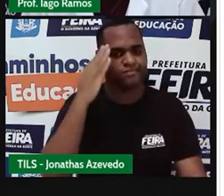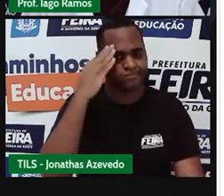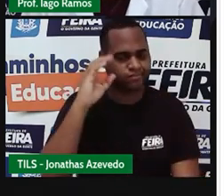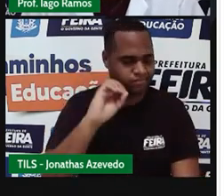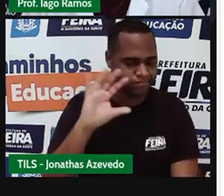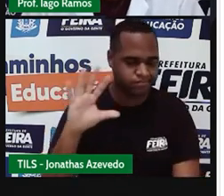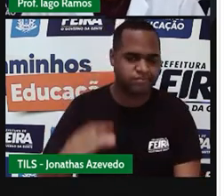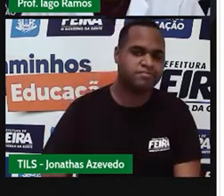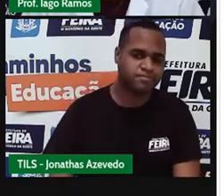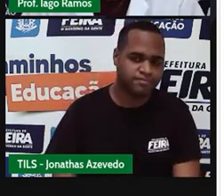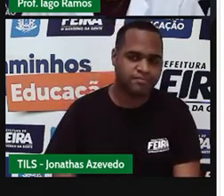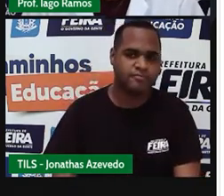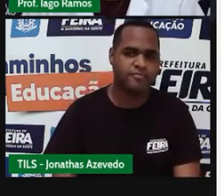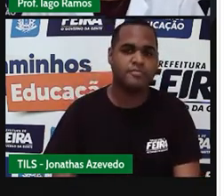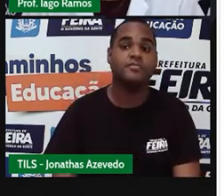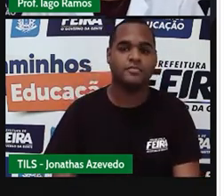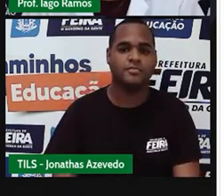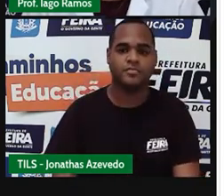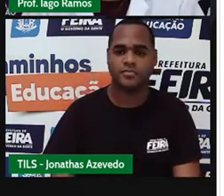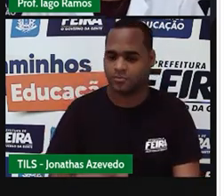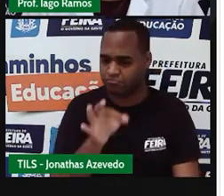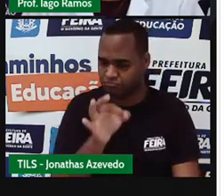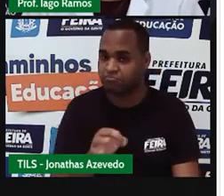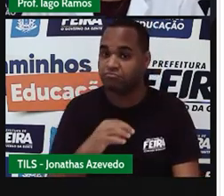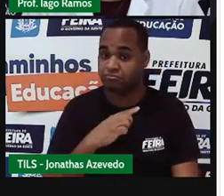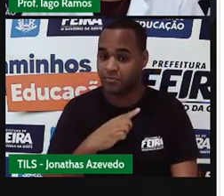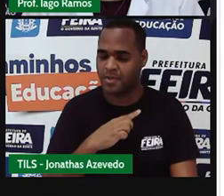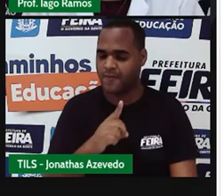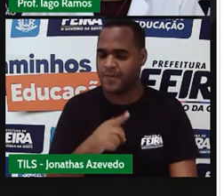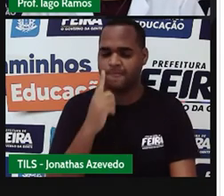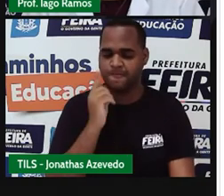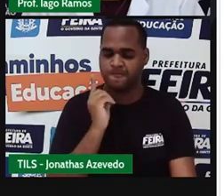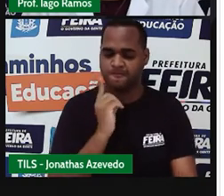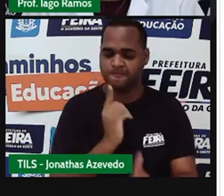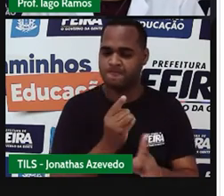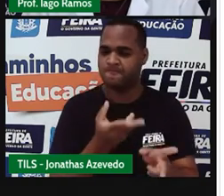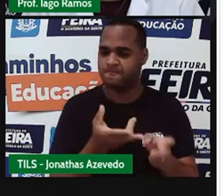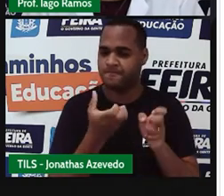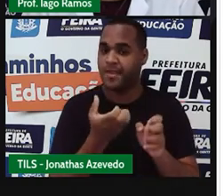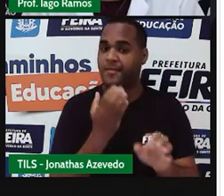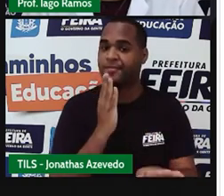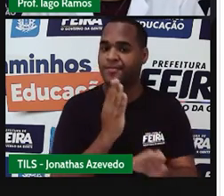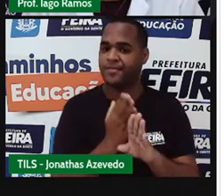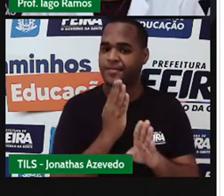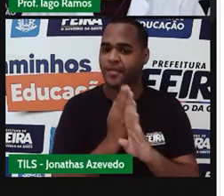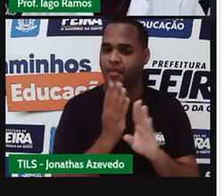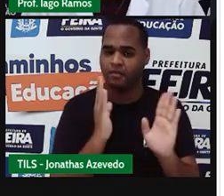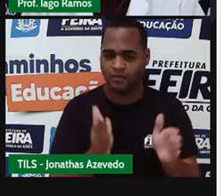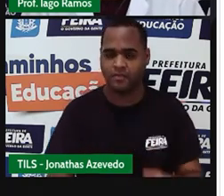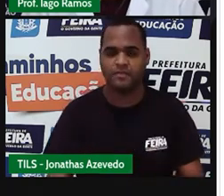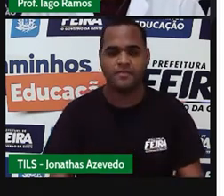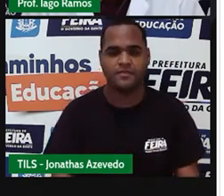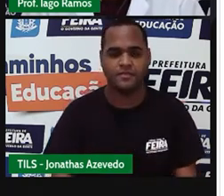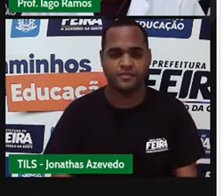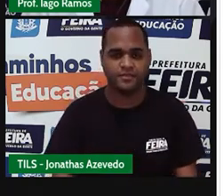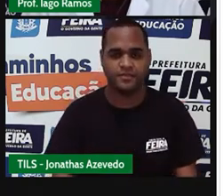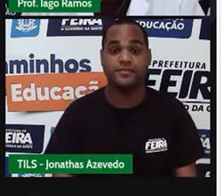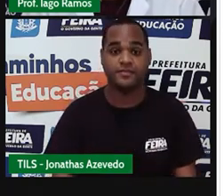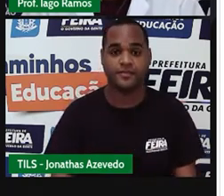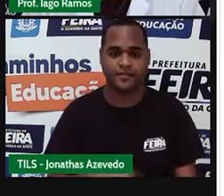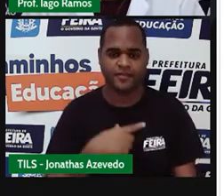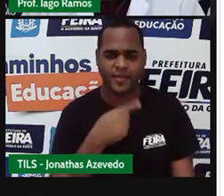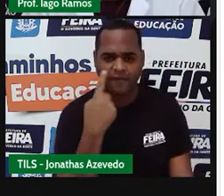E é, eu tenho certeza que sim, que você já matou aqui a charada. Veja que os